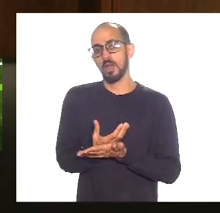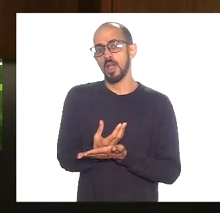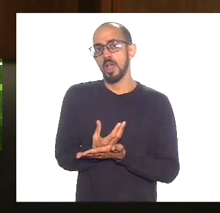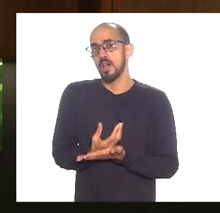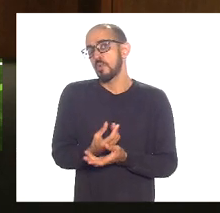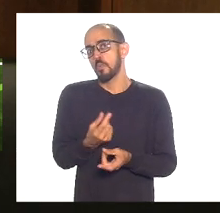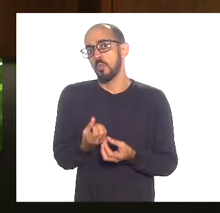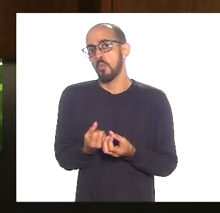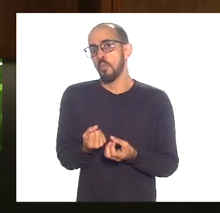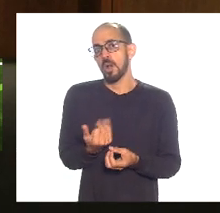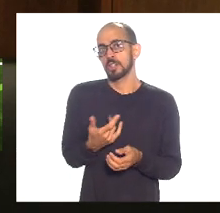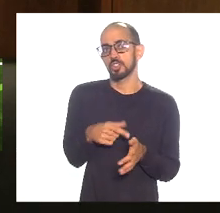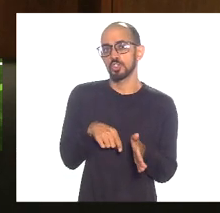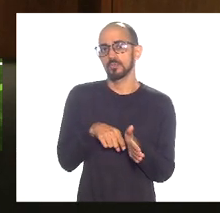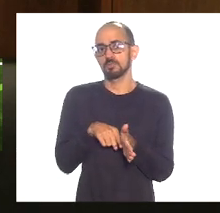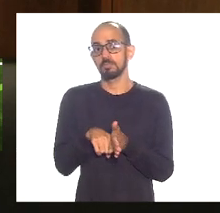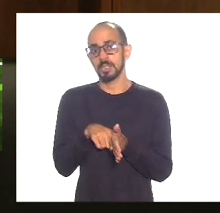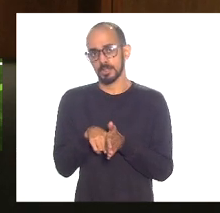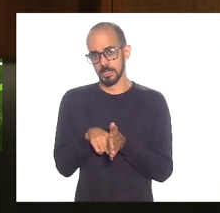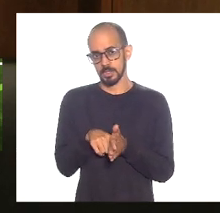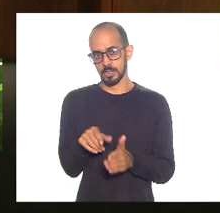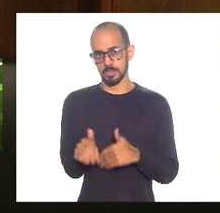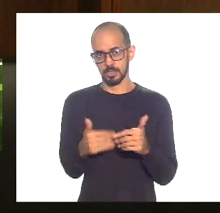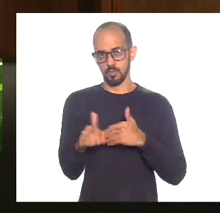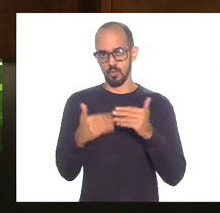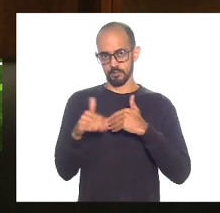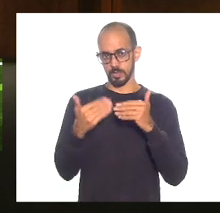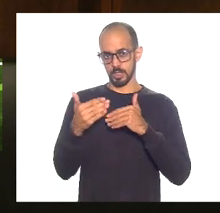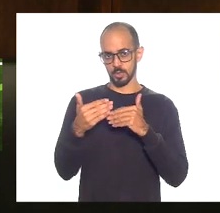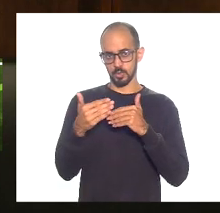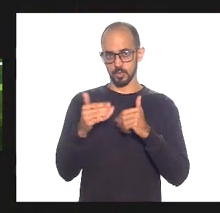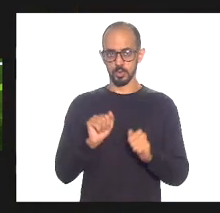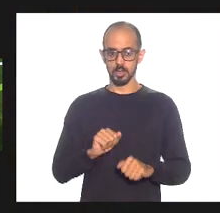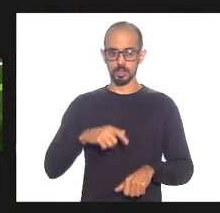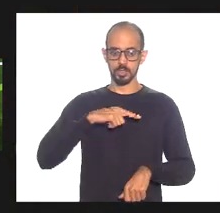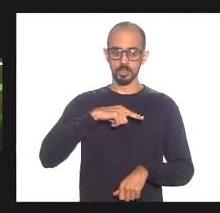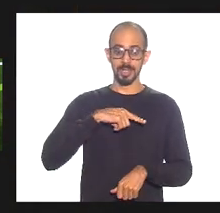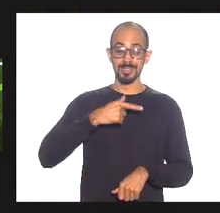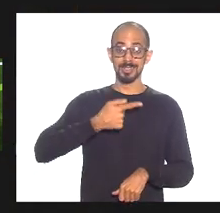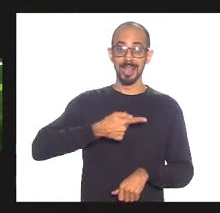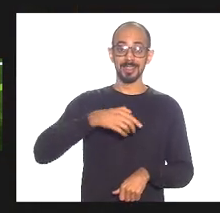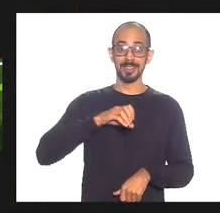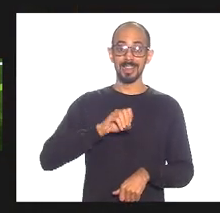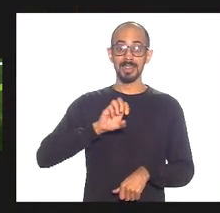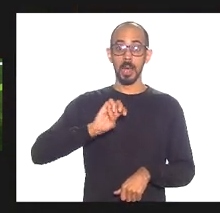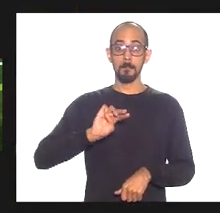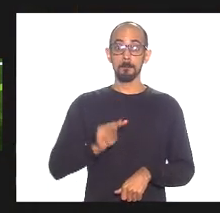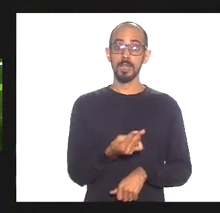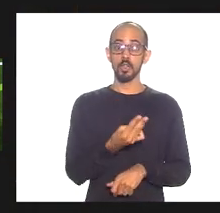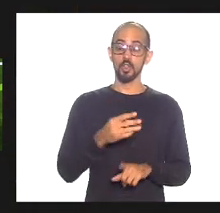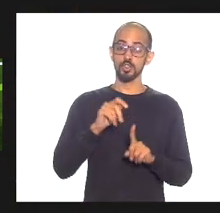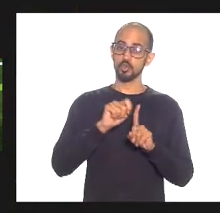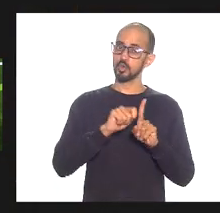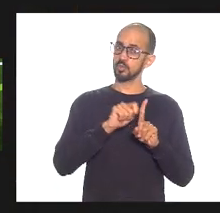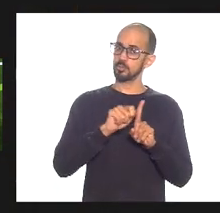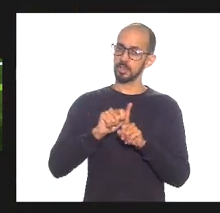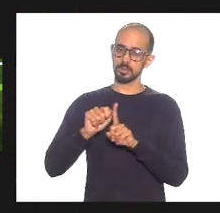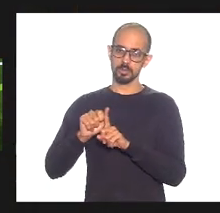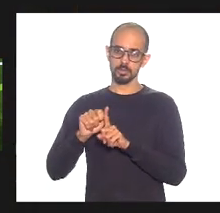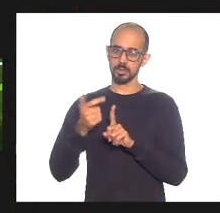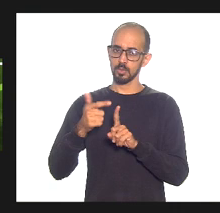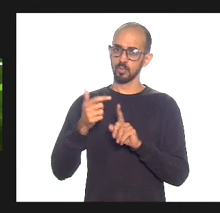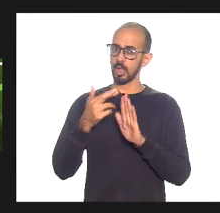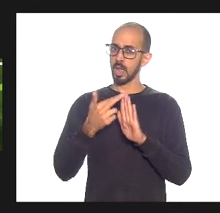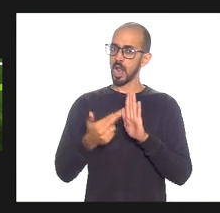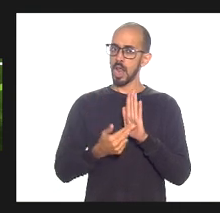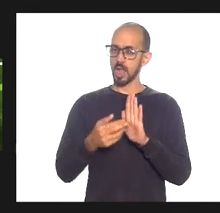trimestre, 200 milhões em P&D, 70 milhões mês, e você não ter um detalhamento claro disso, é